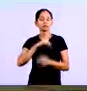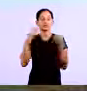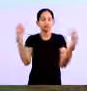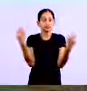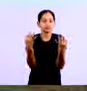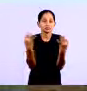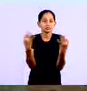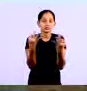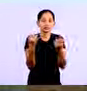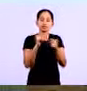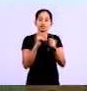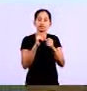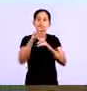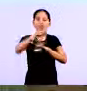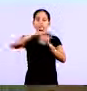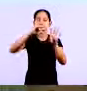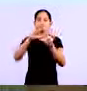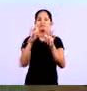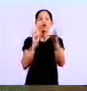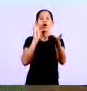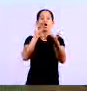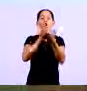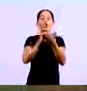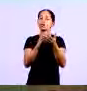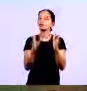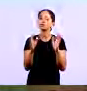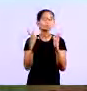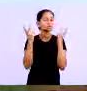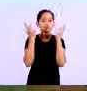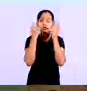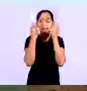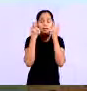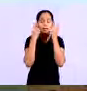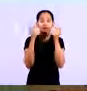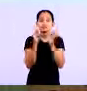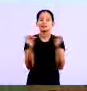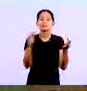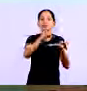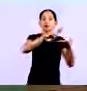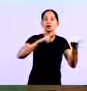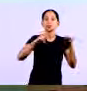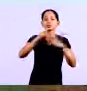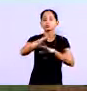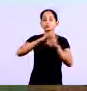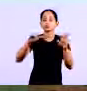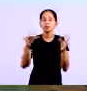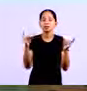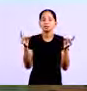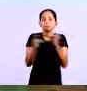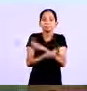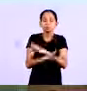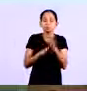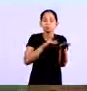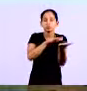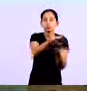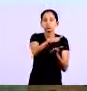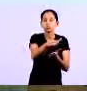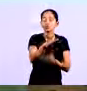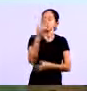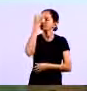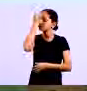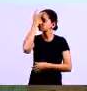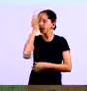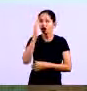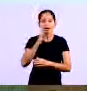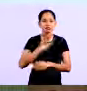puxando um relatório. Você vai lá, coloca a data de início, a data de fim, ele vai te gerar um relatório de informando tudo que tem para vencer naquele período. Então, assim, é